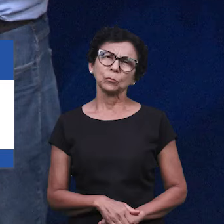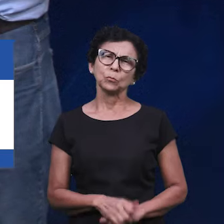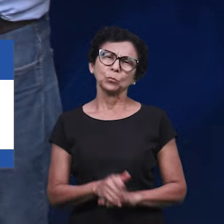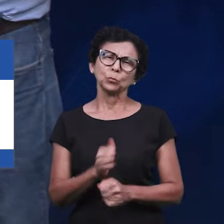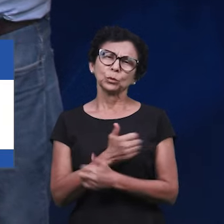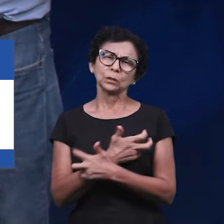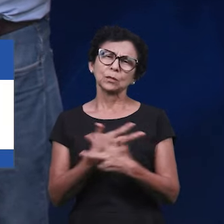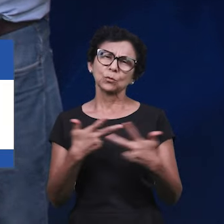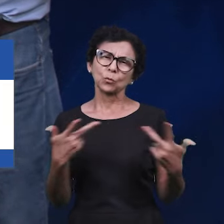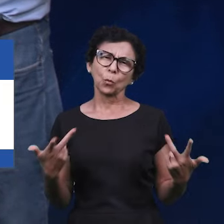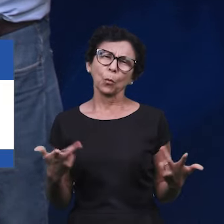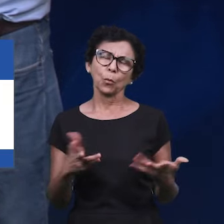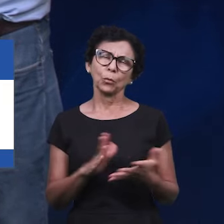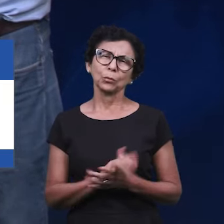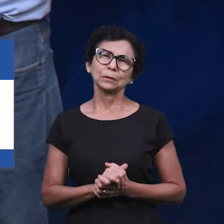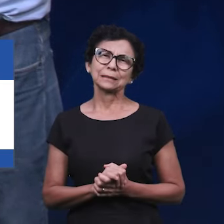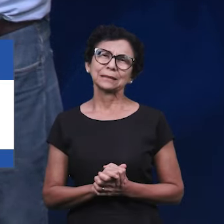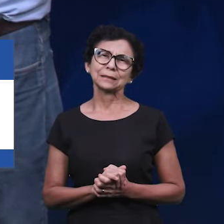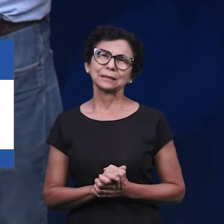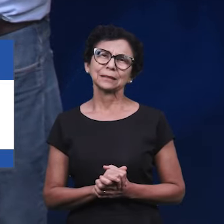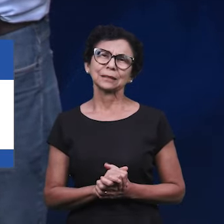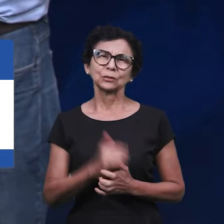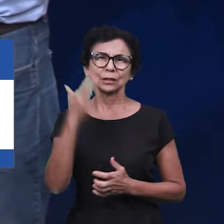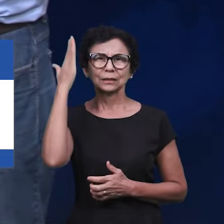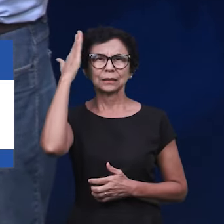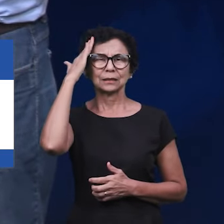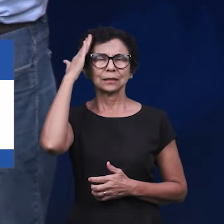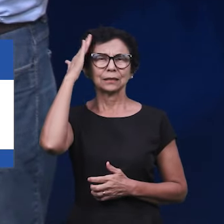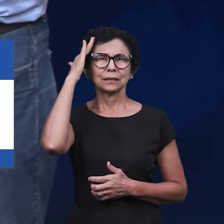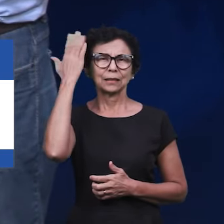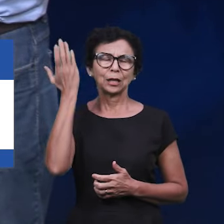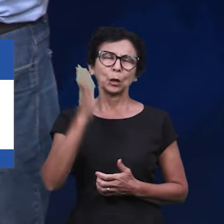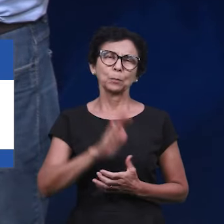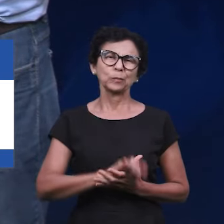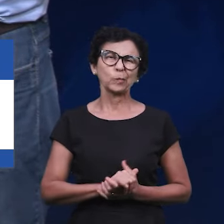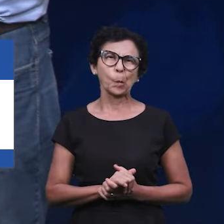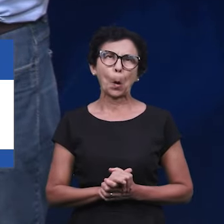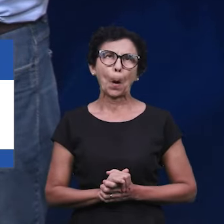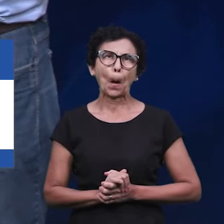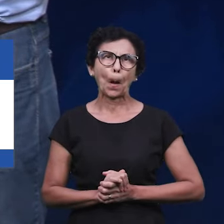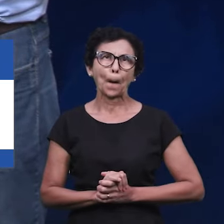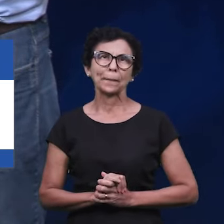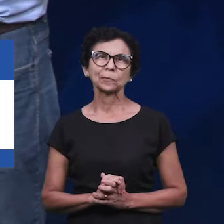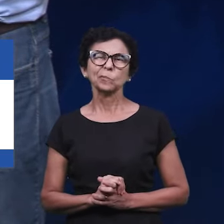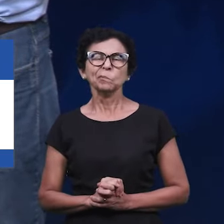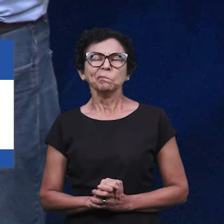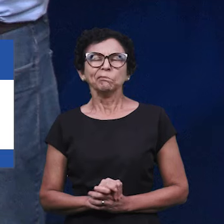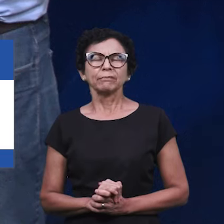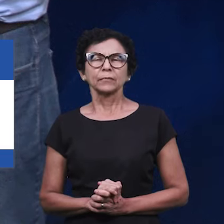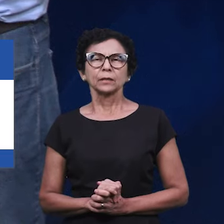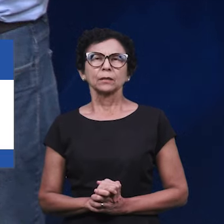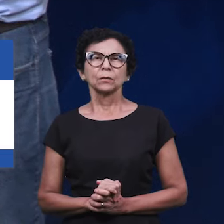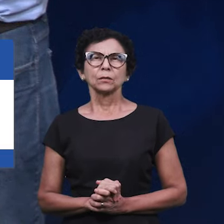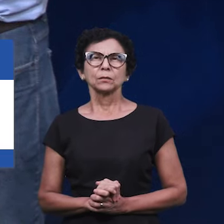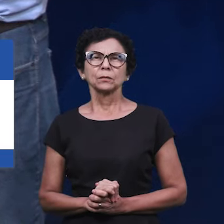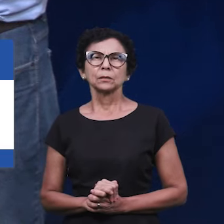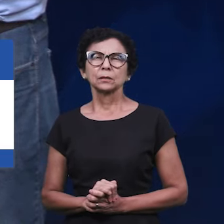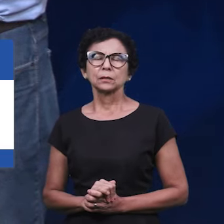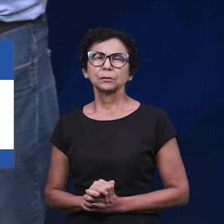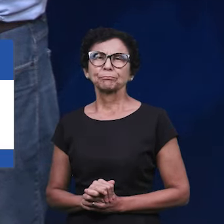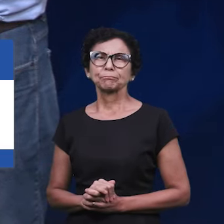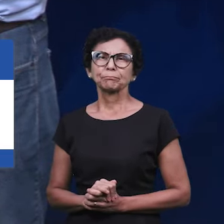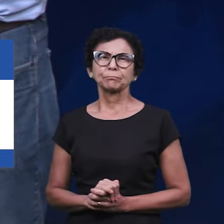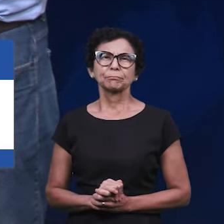conduzimos de forma intelectual. Mas ter recebido estas ensinanças abrem a você mais a mente